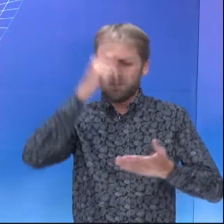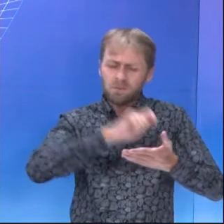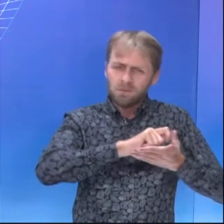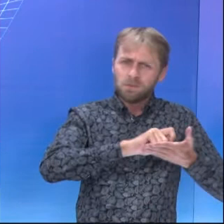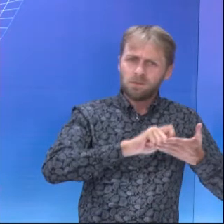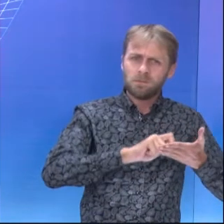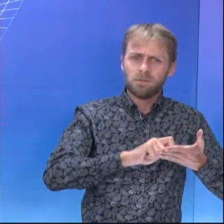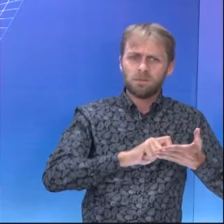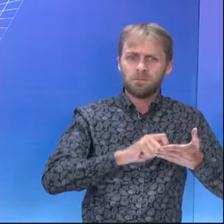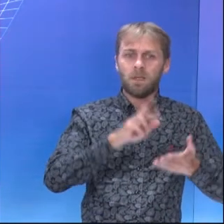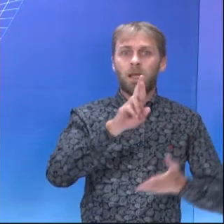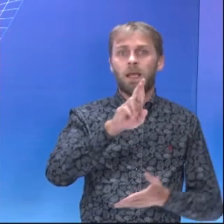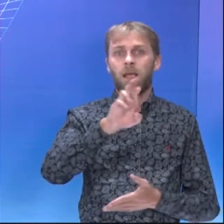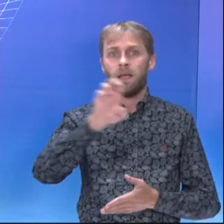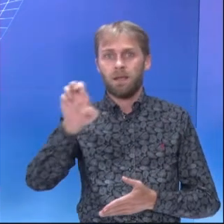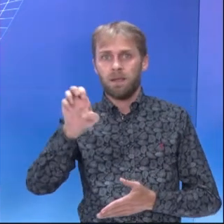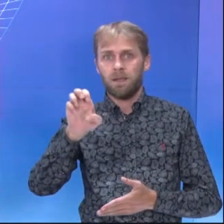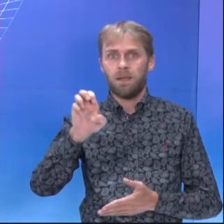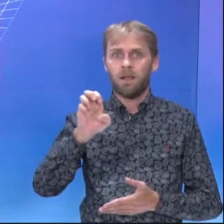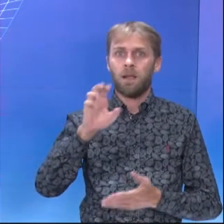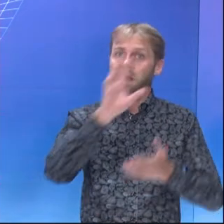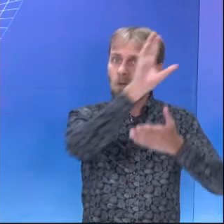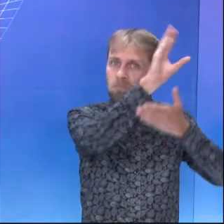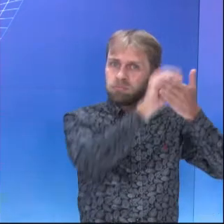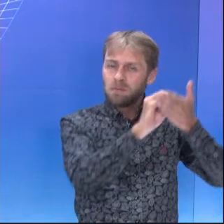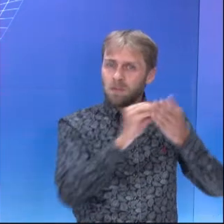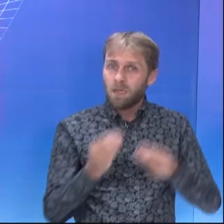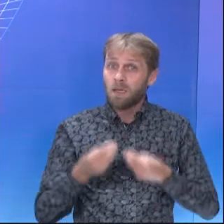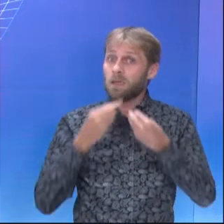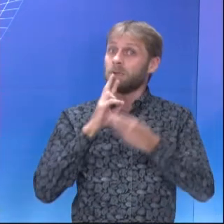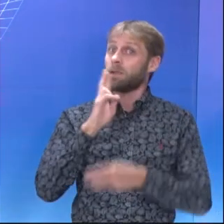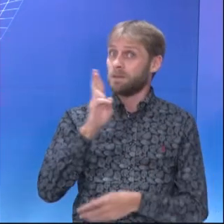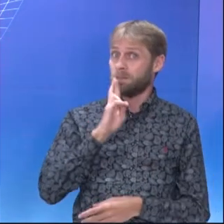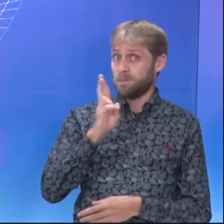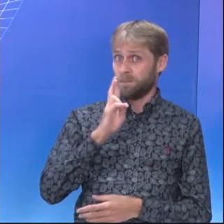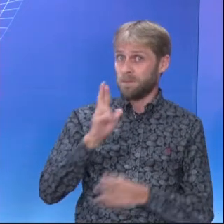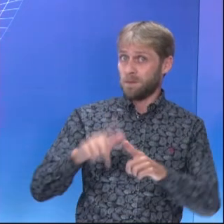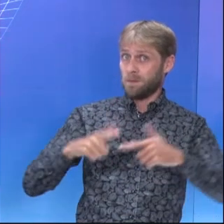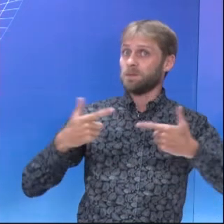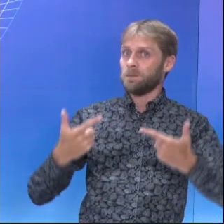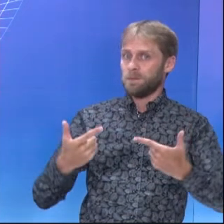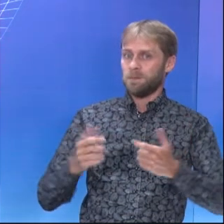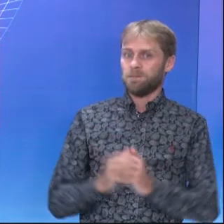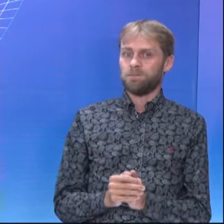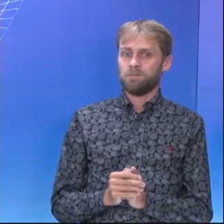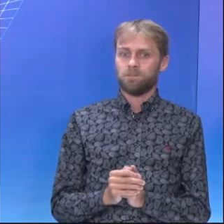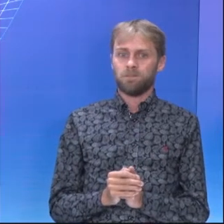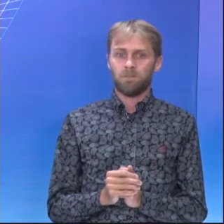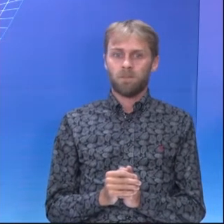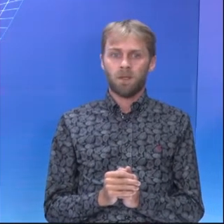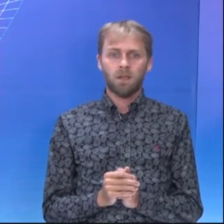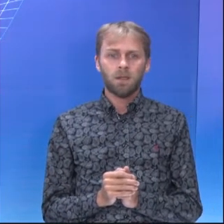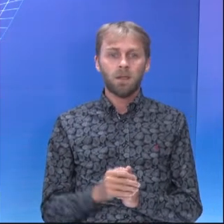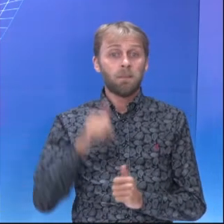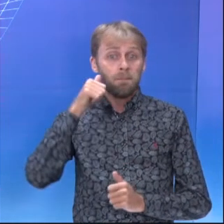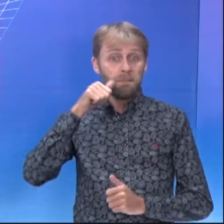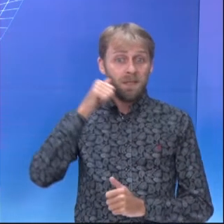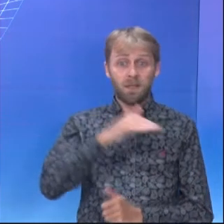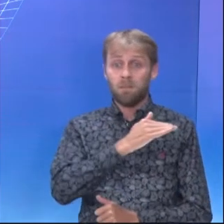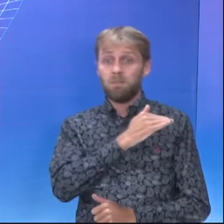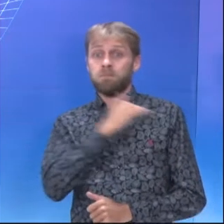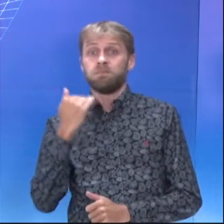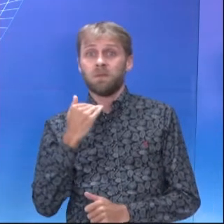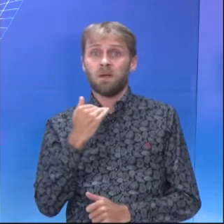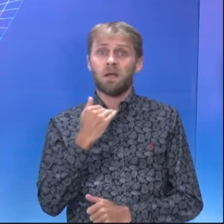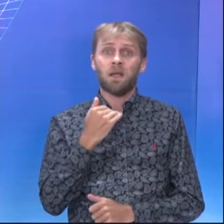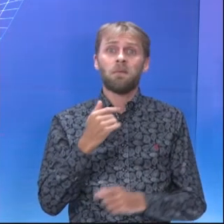Esse R aí é de Reply, tá? Então, é uma resposta ao jornal. Girls' death by gunshot